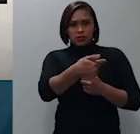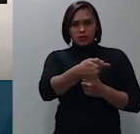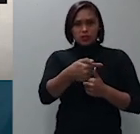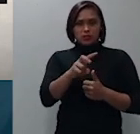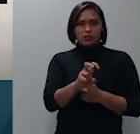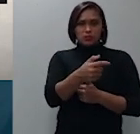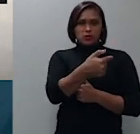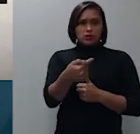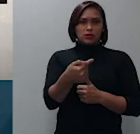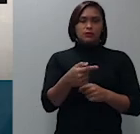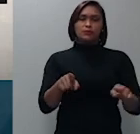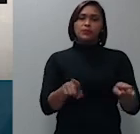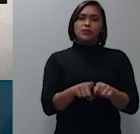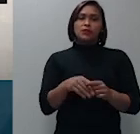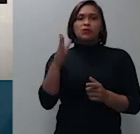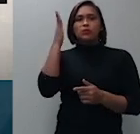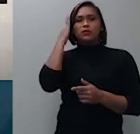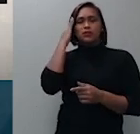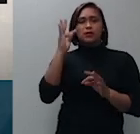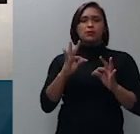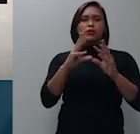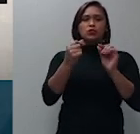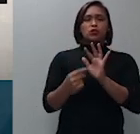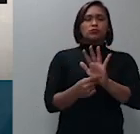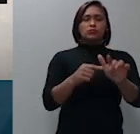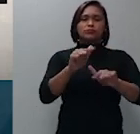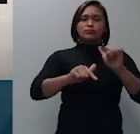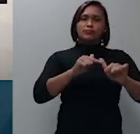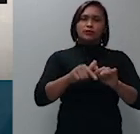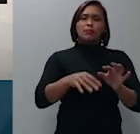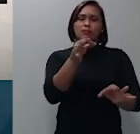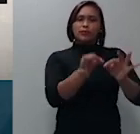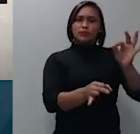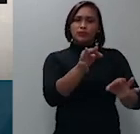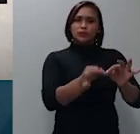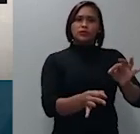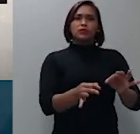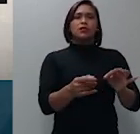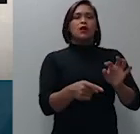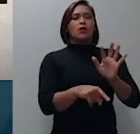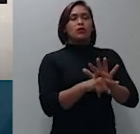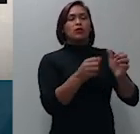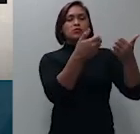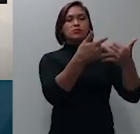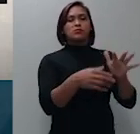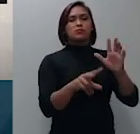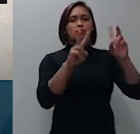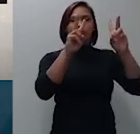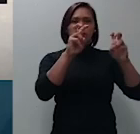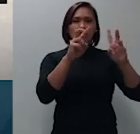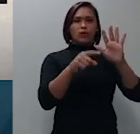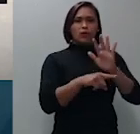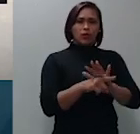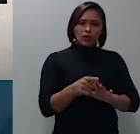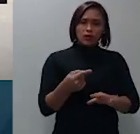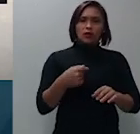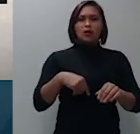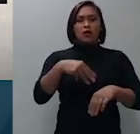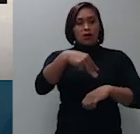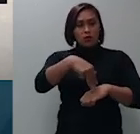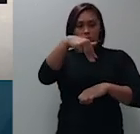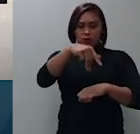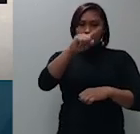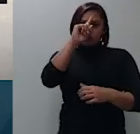de sabência o exercício da atividade judicial saneadora impõe ao magistrado primeiro determinar as